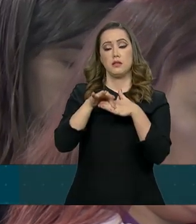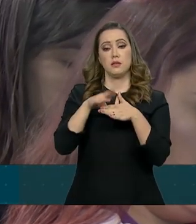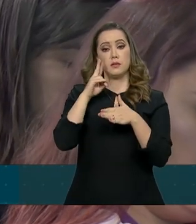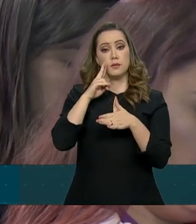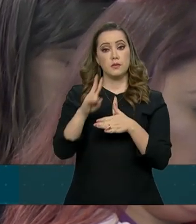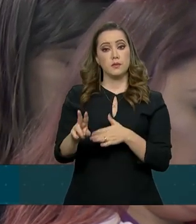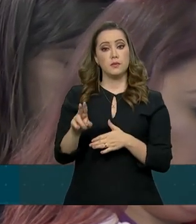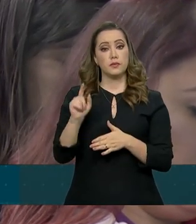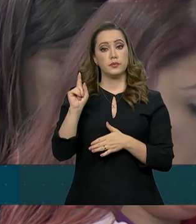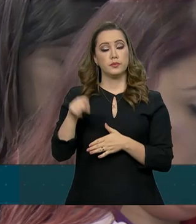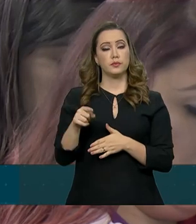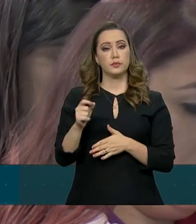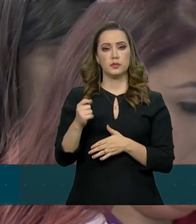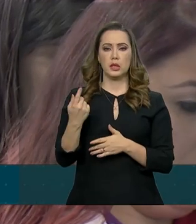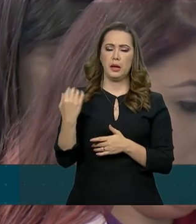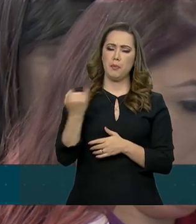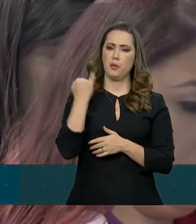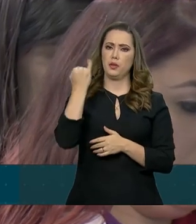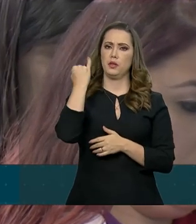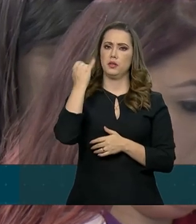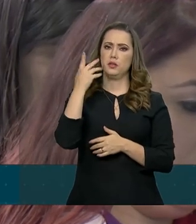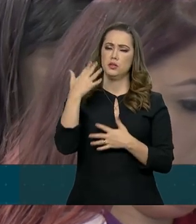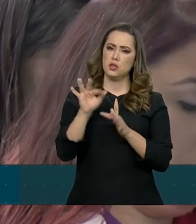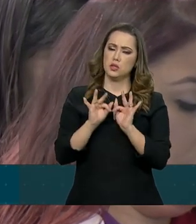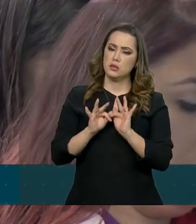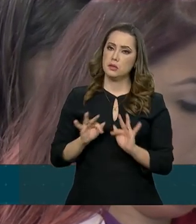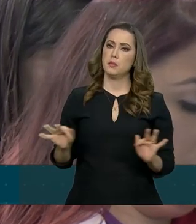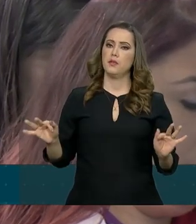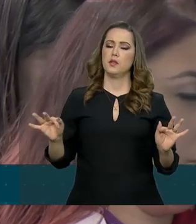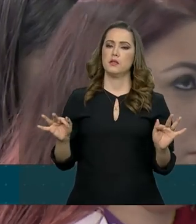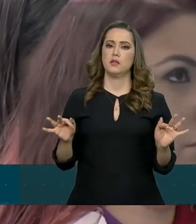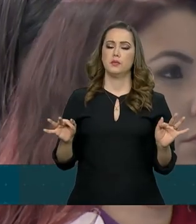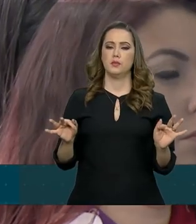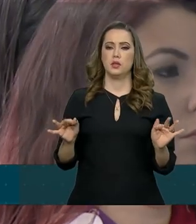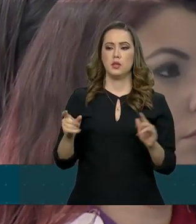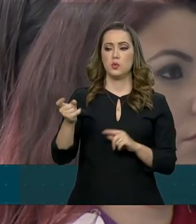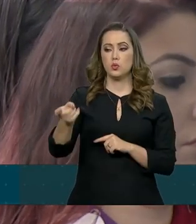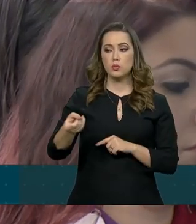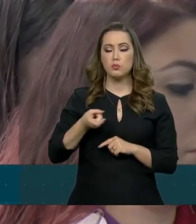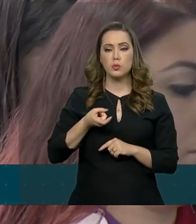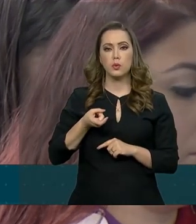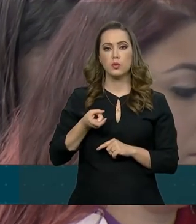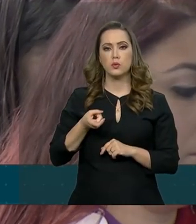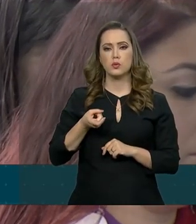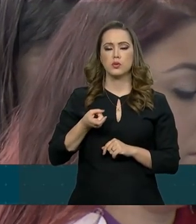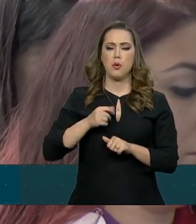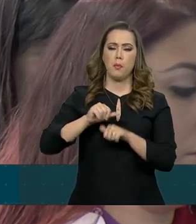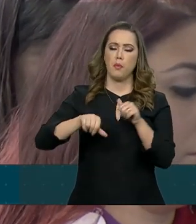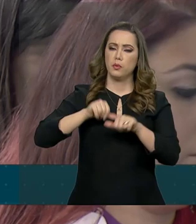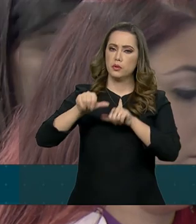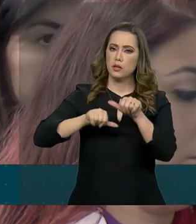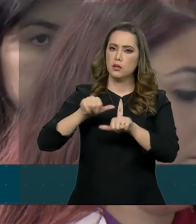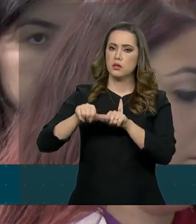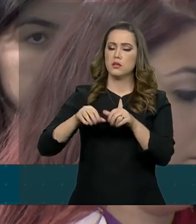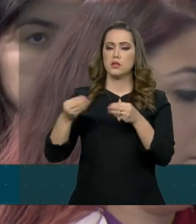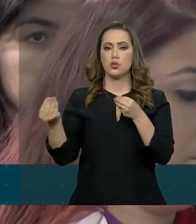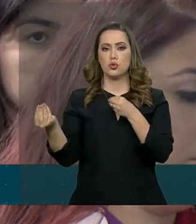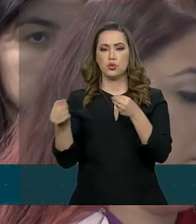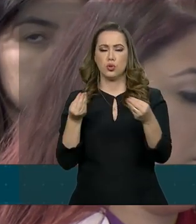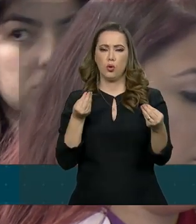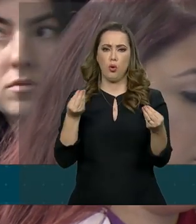consideram importantes, de simplificação tributária, enfim, mudanças de como,